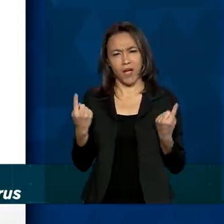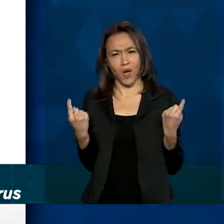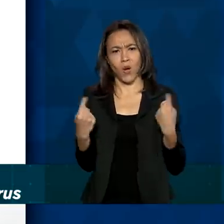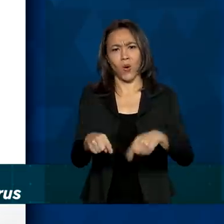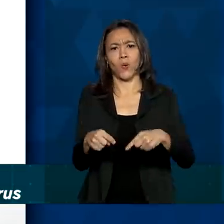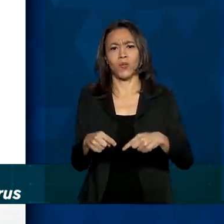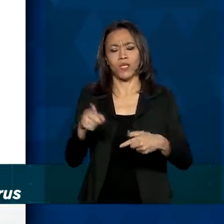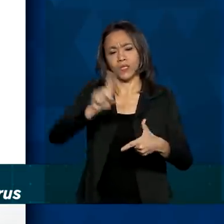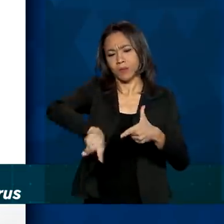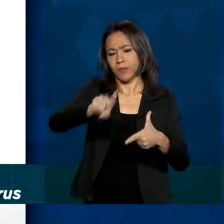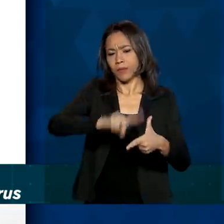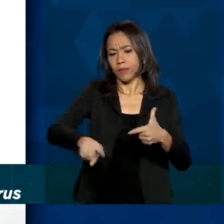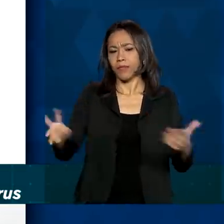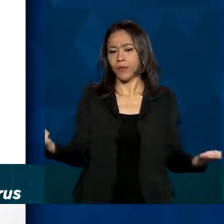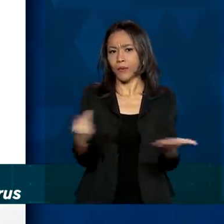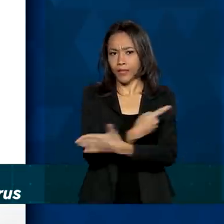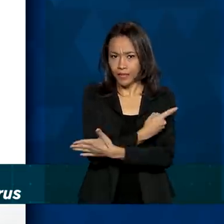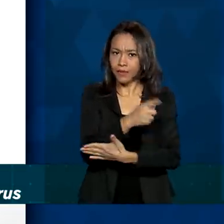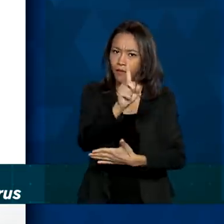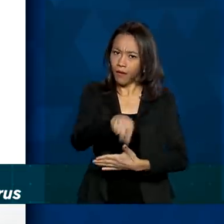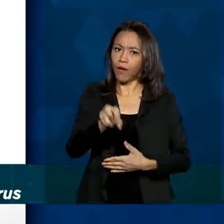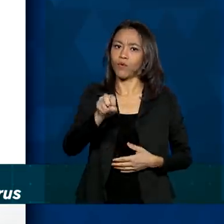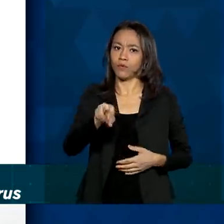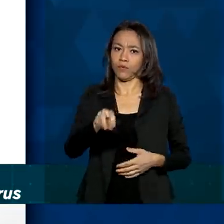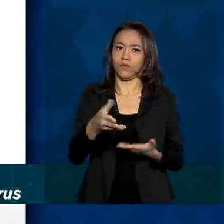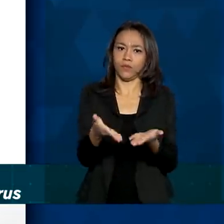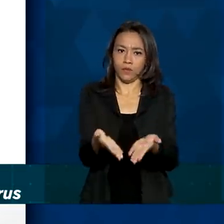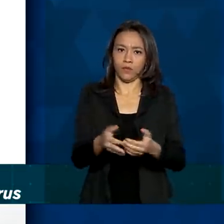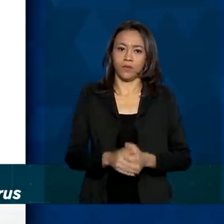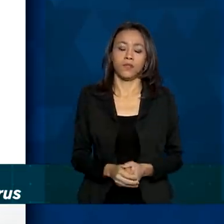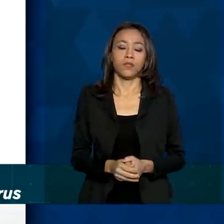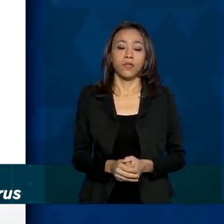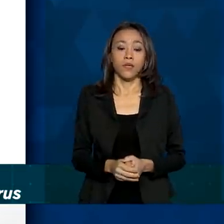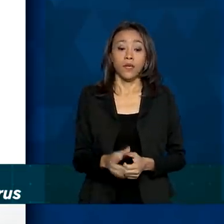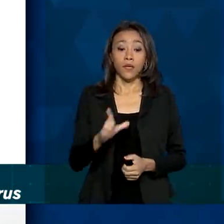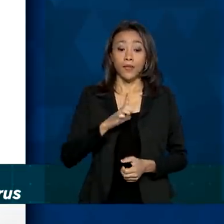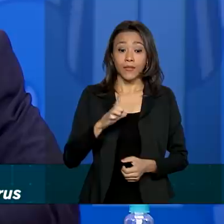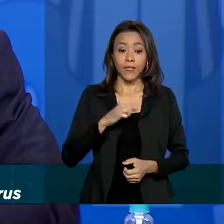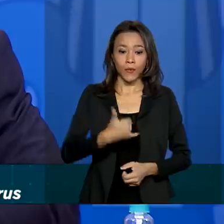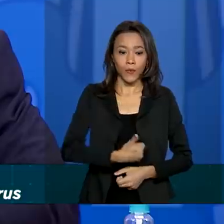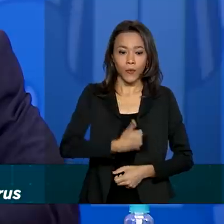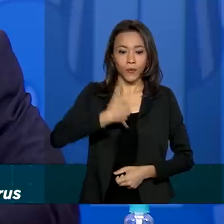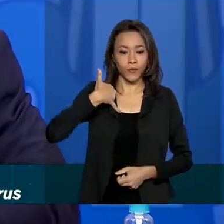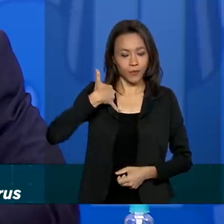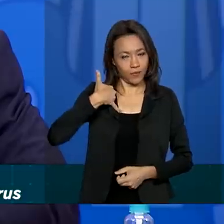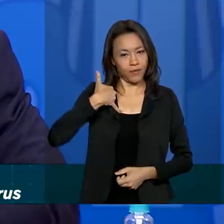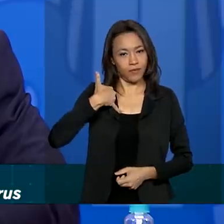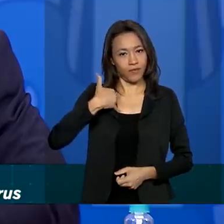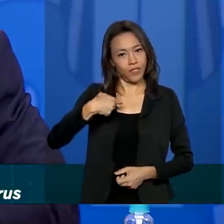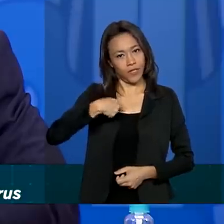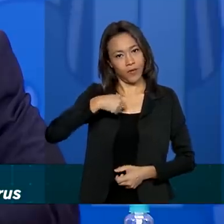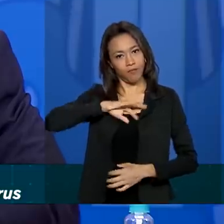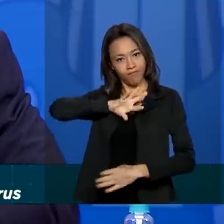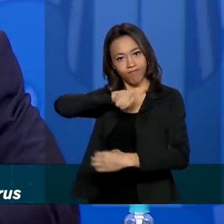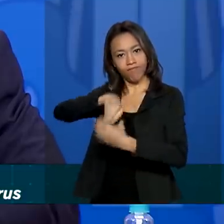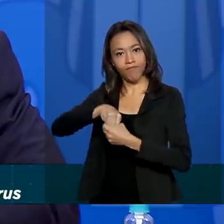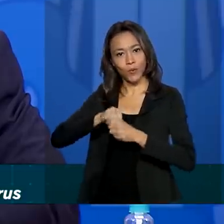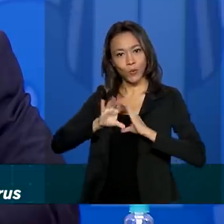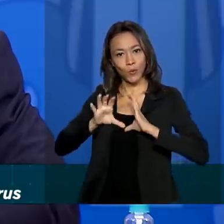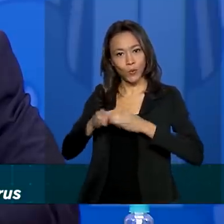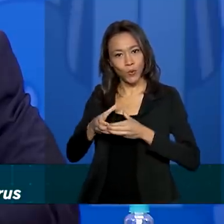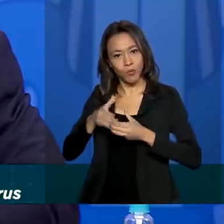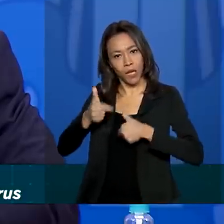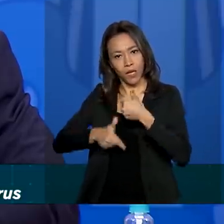problema todo, né? Que é o vírus em si. E eu tenho muito orgulho de fazer parte desse time, né? Da